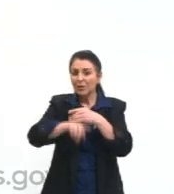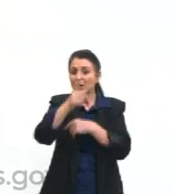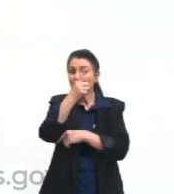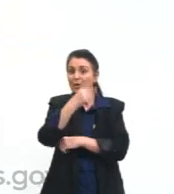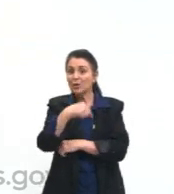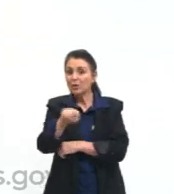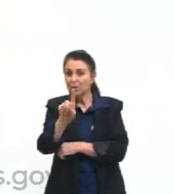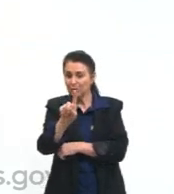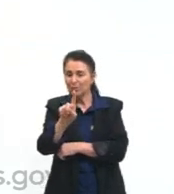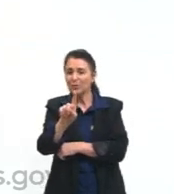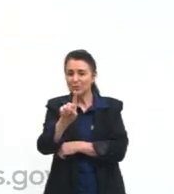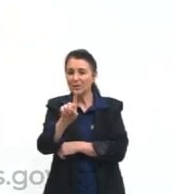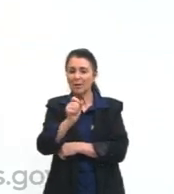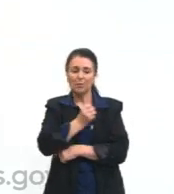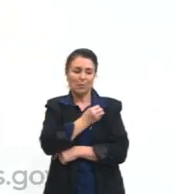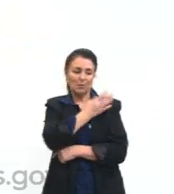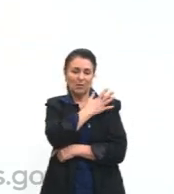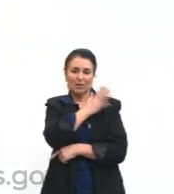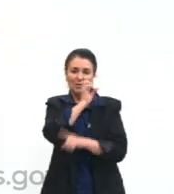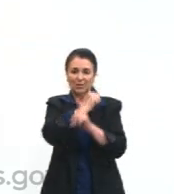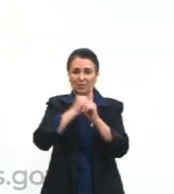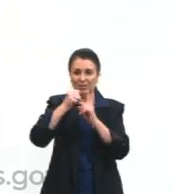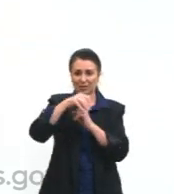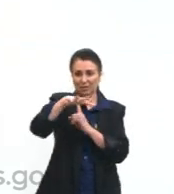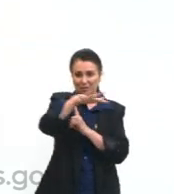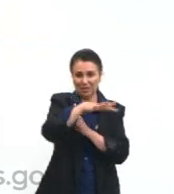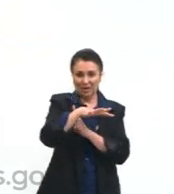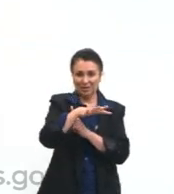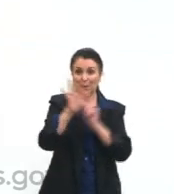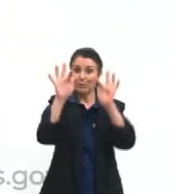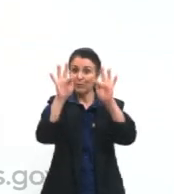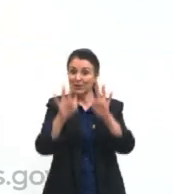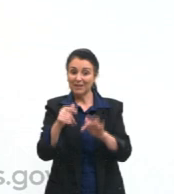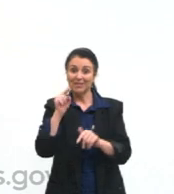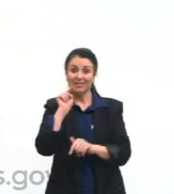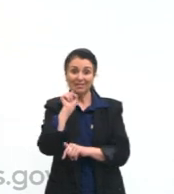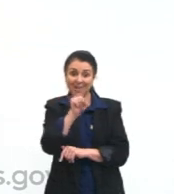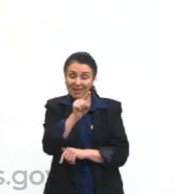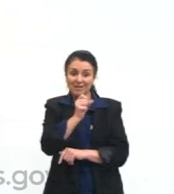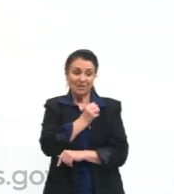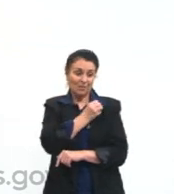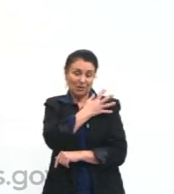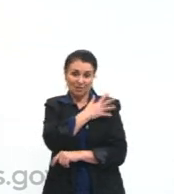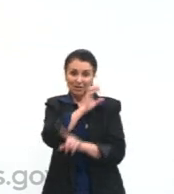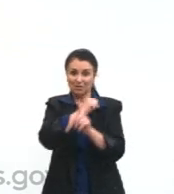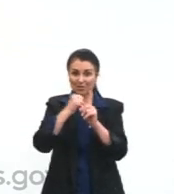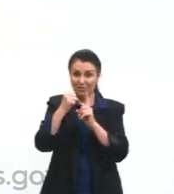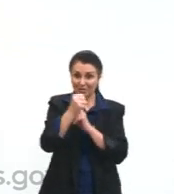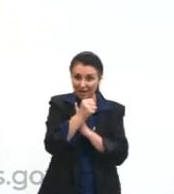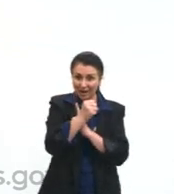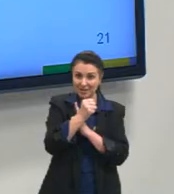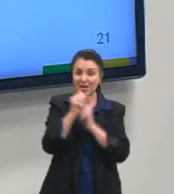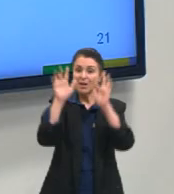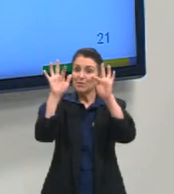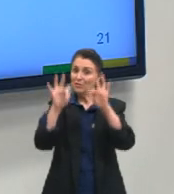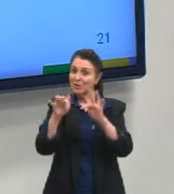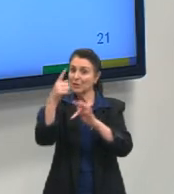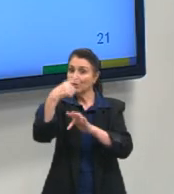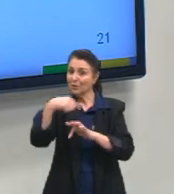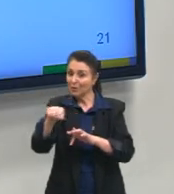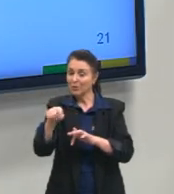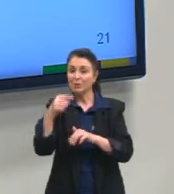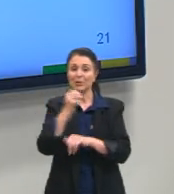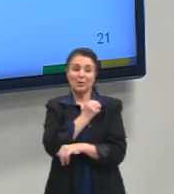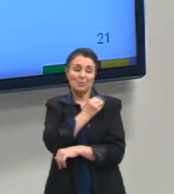sociais. E é quebrando esses outros preconceitos sociais que a gente vai poder quebrar o nosso preconceito linguístico.